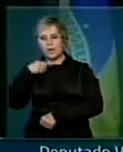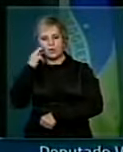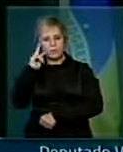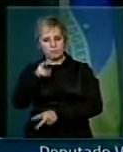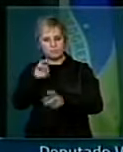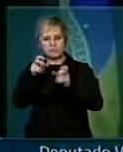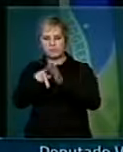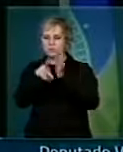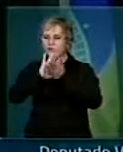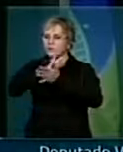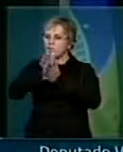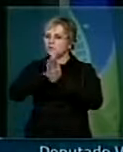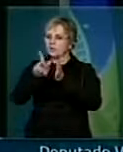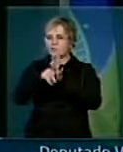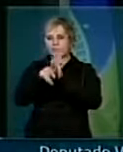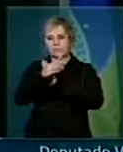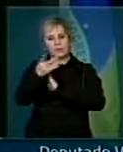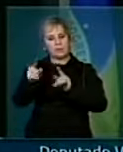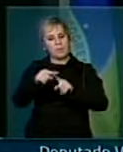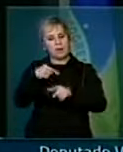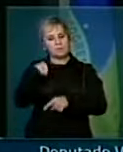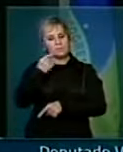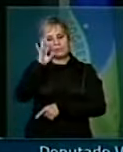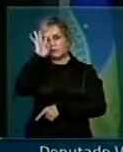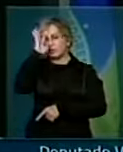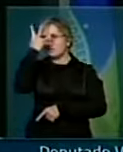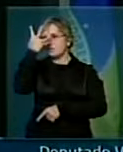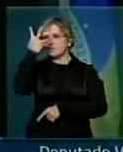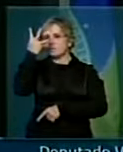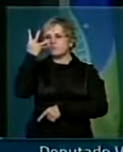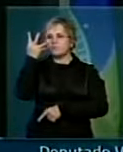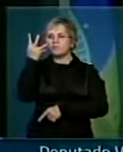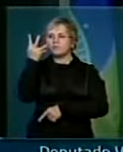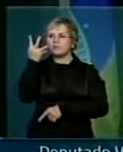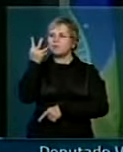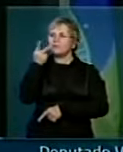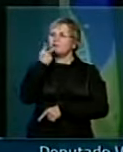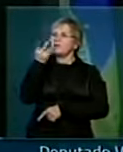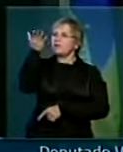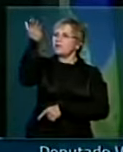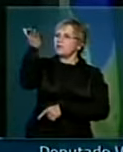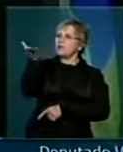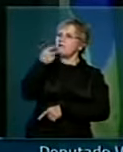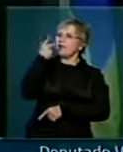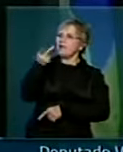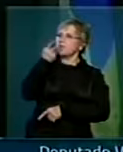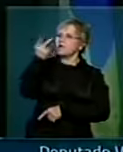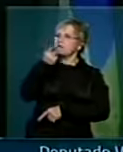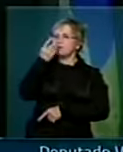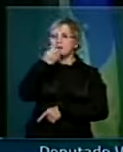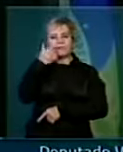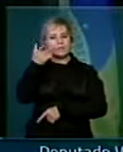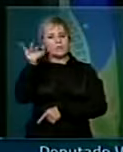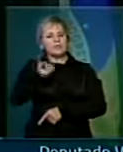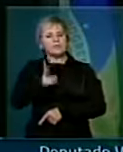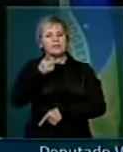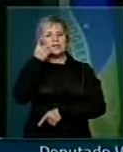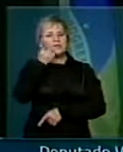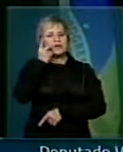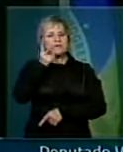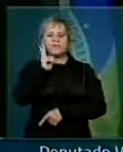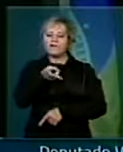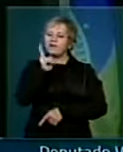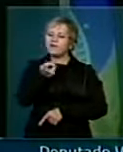ultradireita conservadora, mas decidimos aqui não ligar para as coisas que ele falava. Afinal de contas, é deputado que sempre diz a mesma